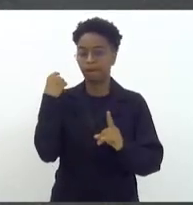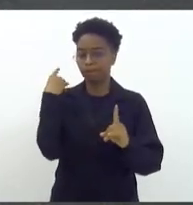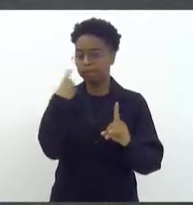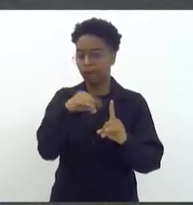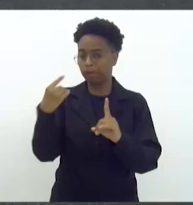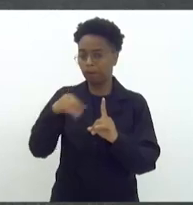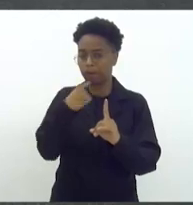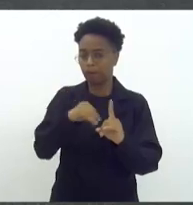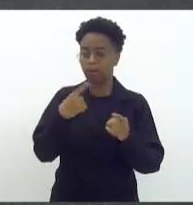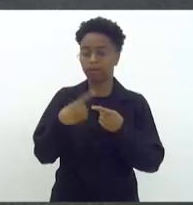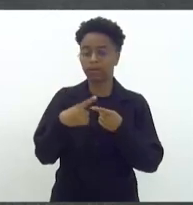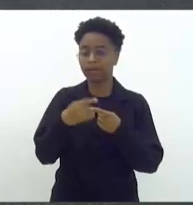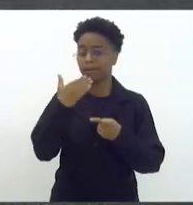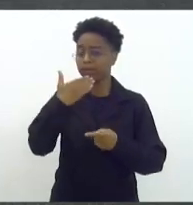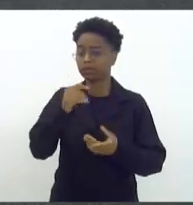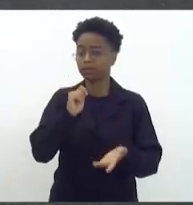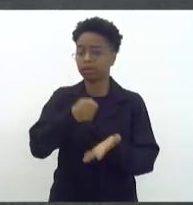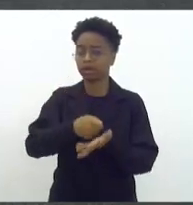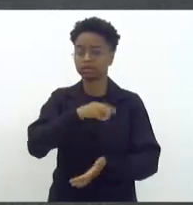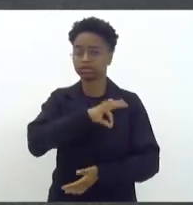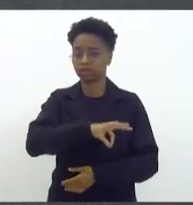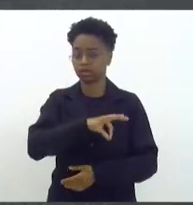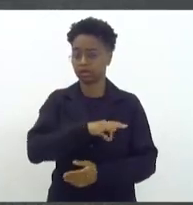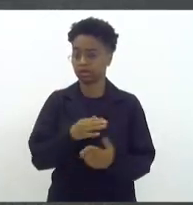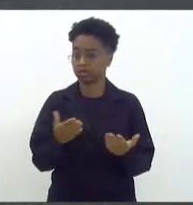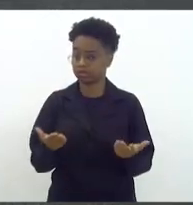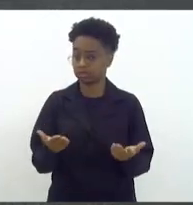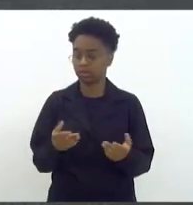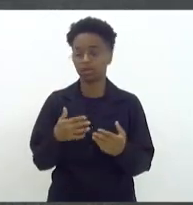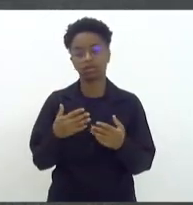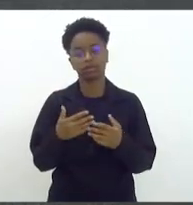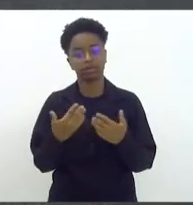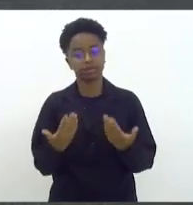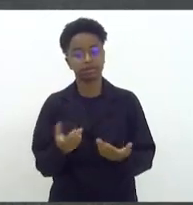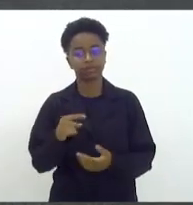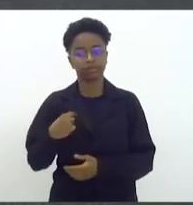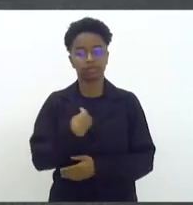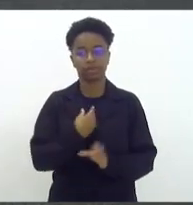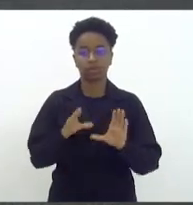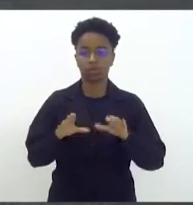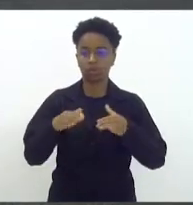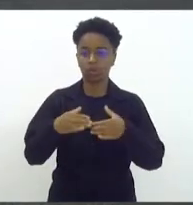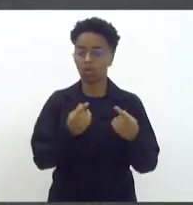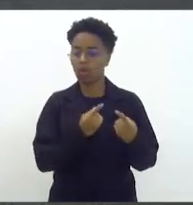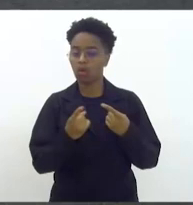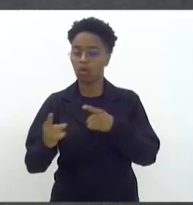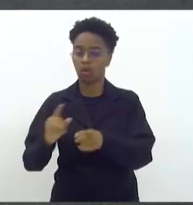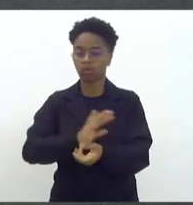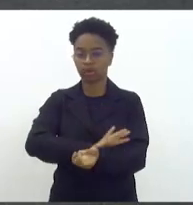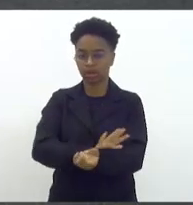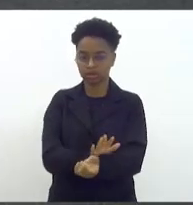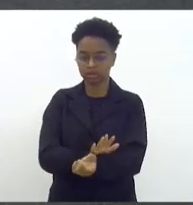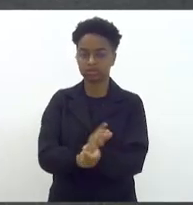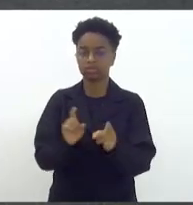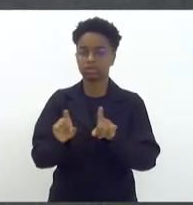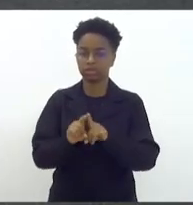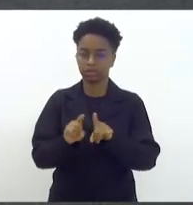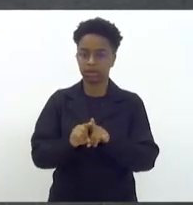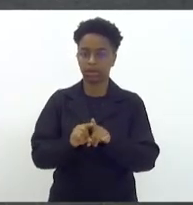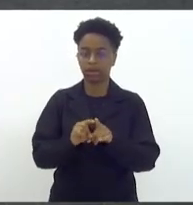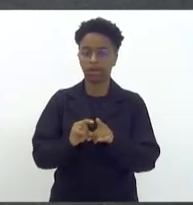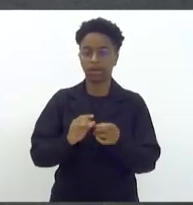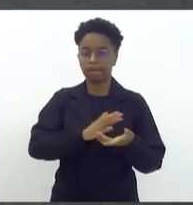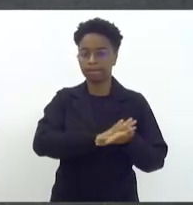cobrar o seu salário. e nós, inclusive, na Comissão contra o Racismo à Intolerância